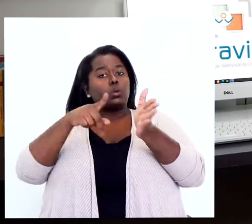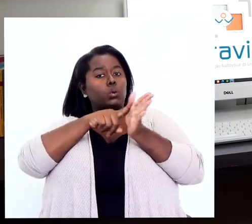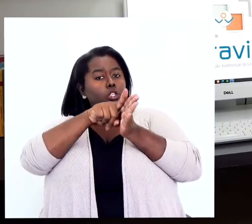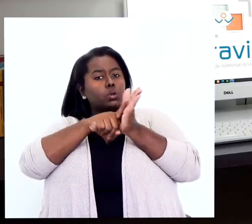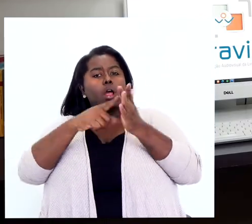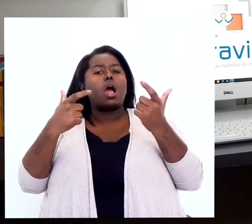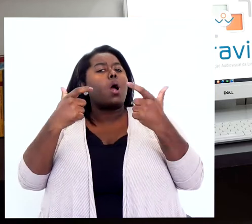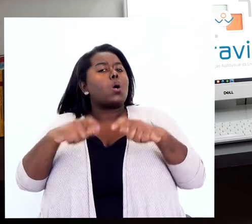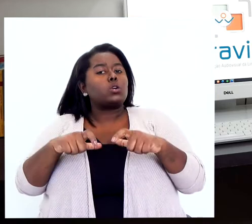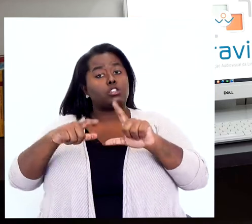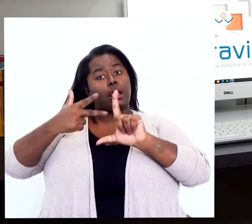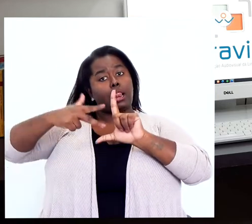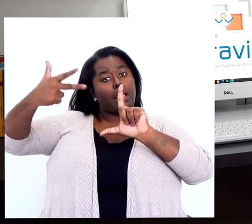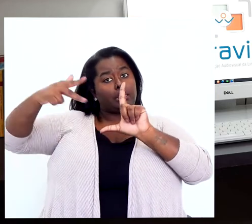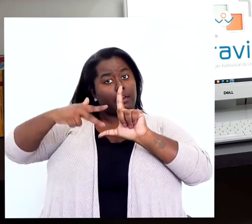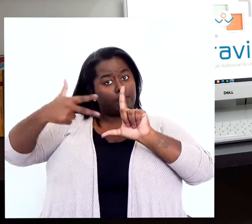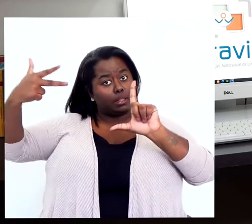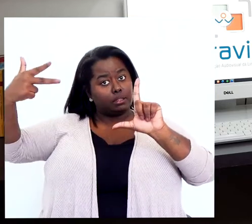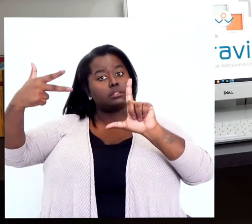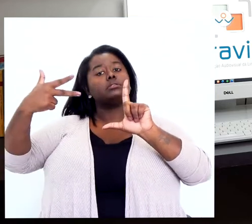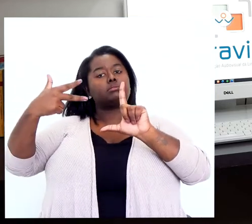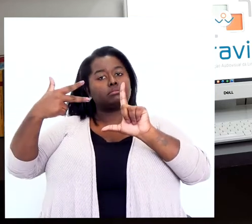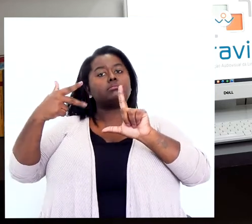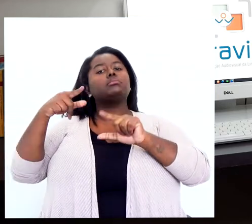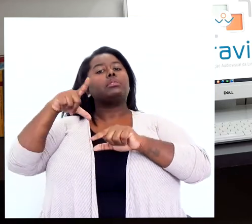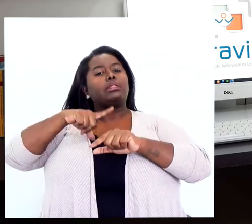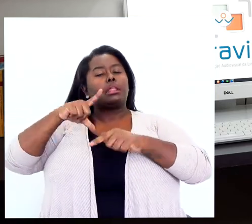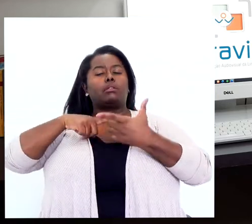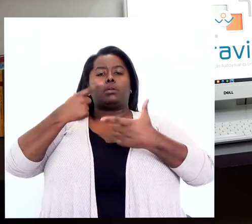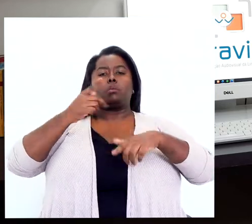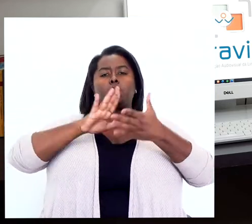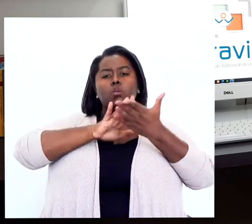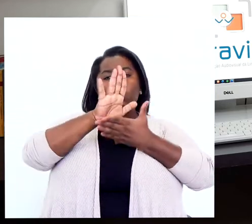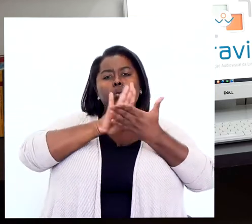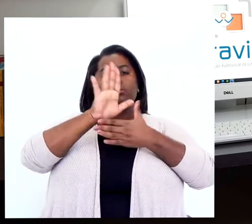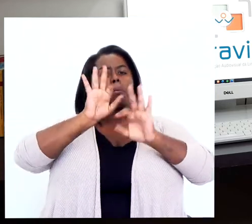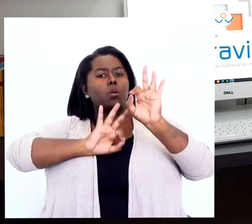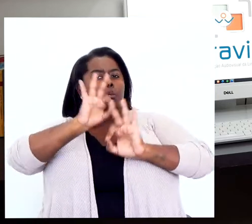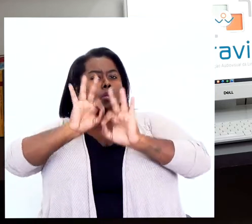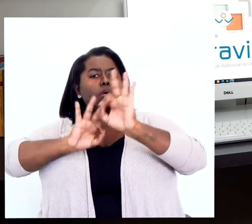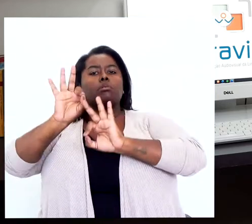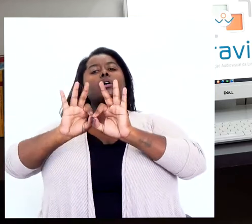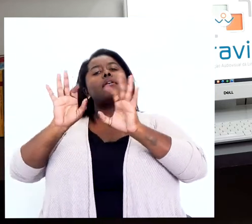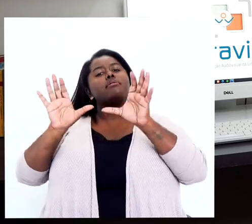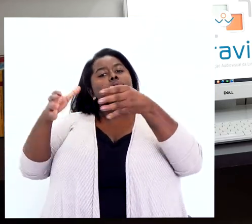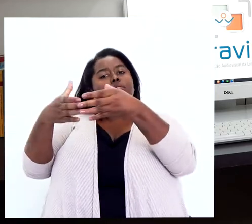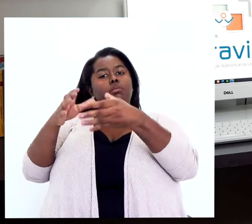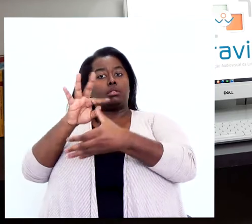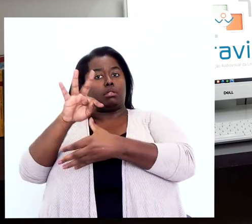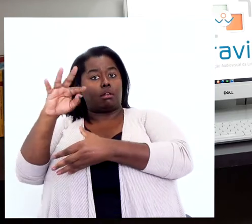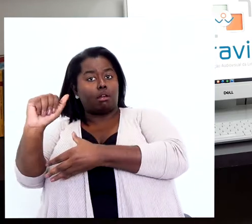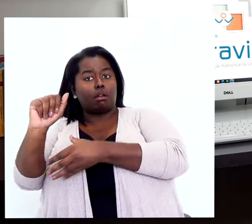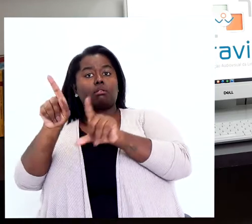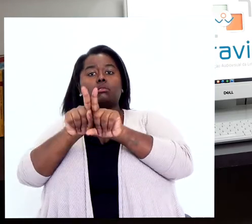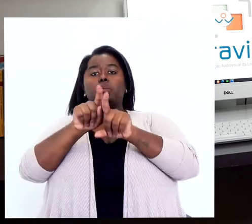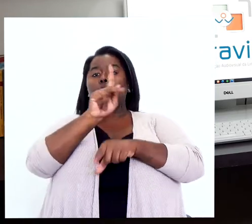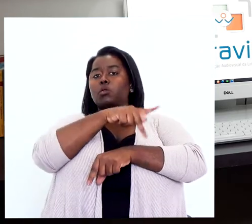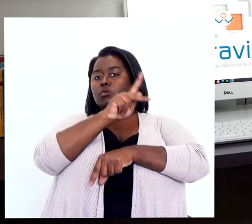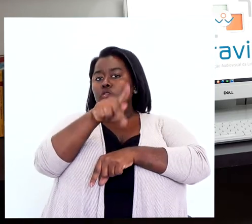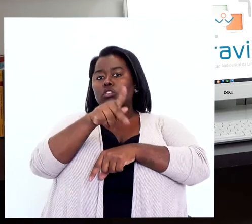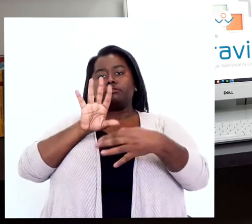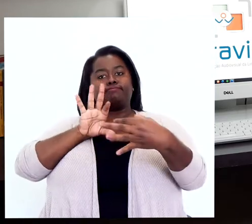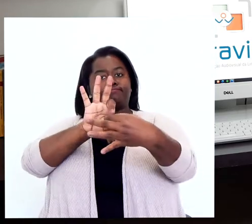tradução do questionário no Latravíris, fizemos toda a sua produção, edição com a equipe de técnicos